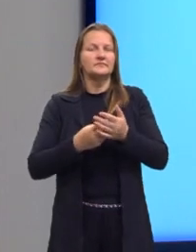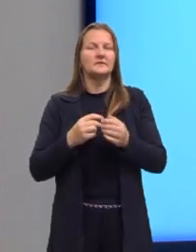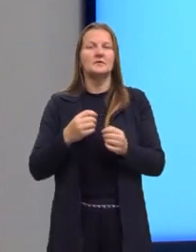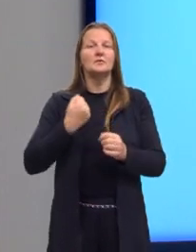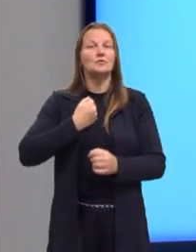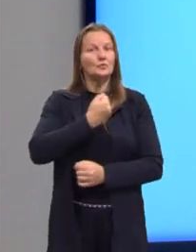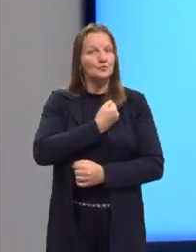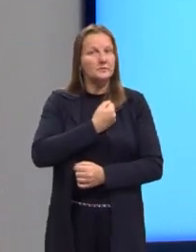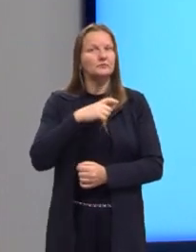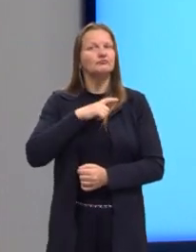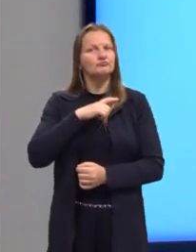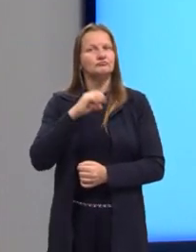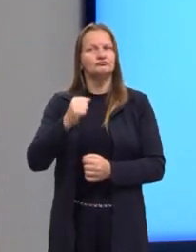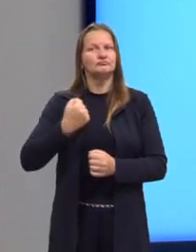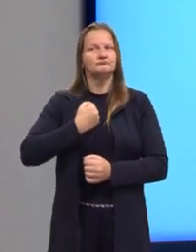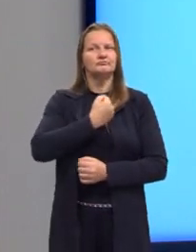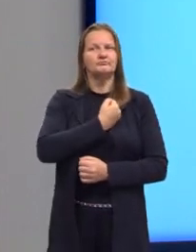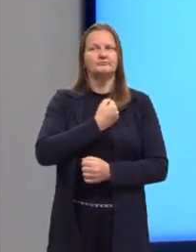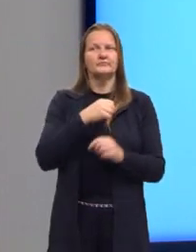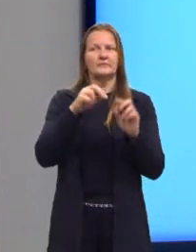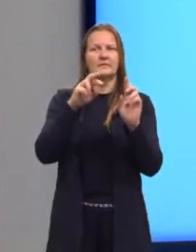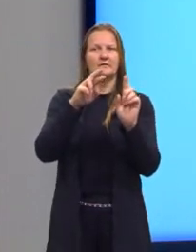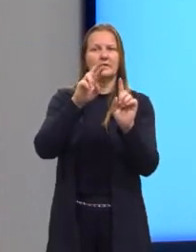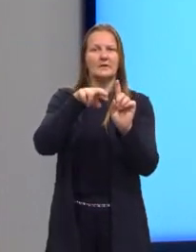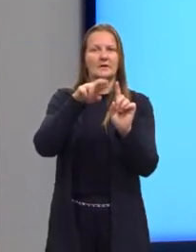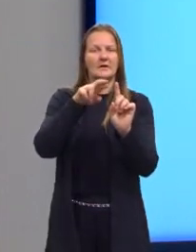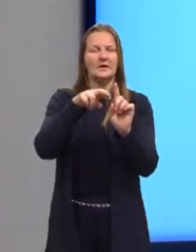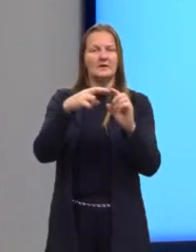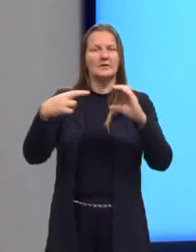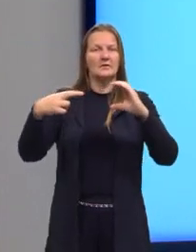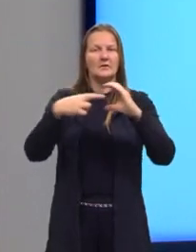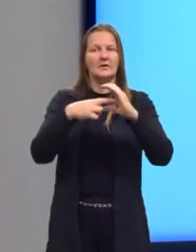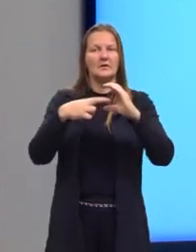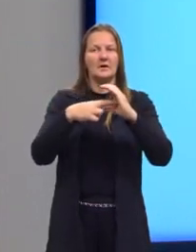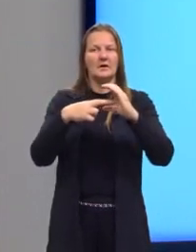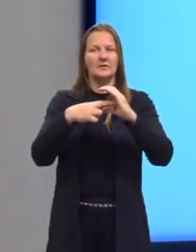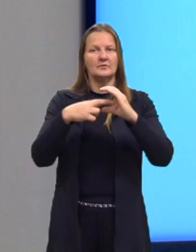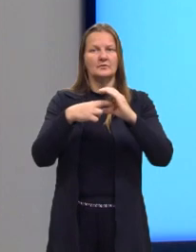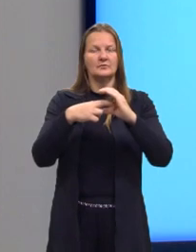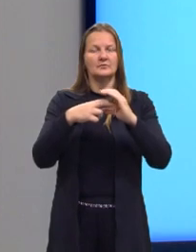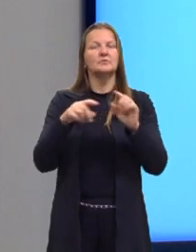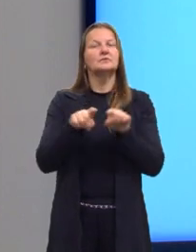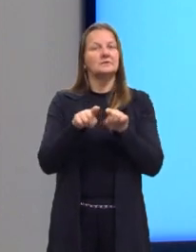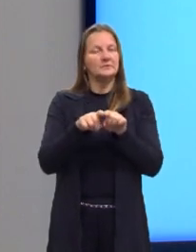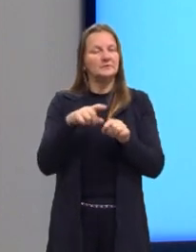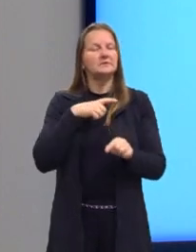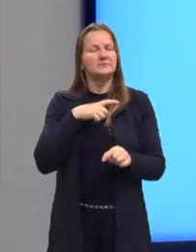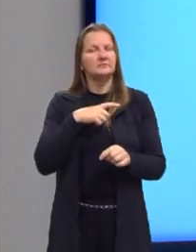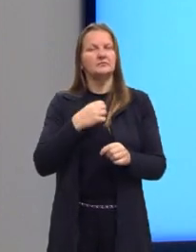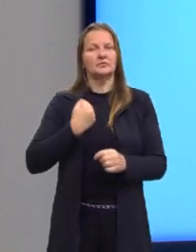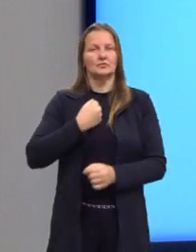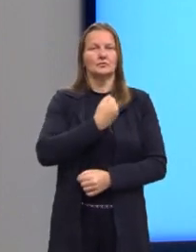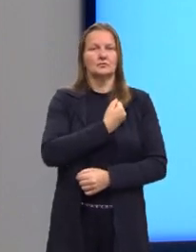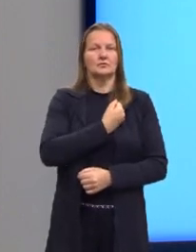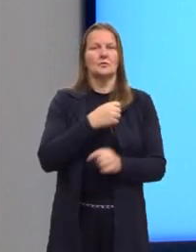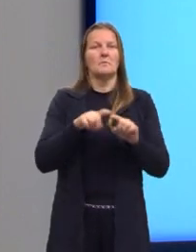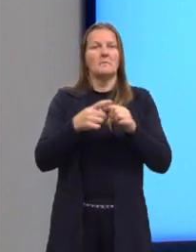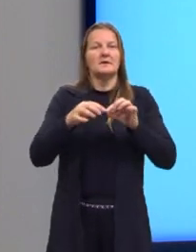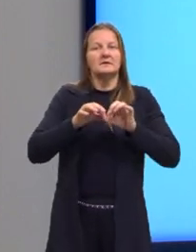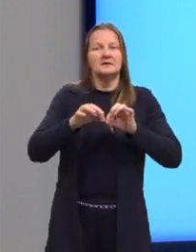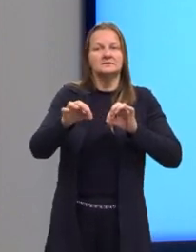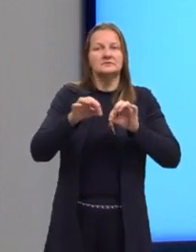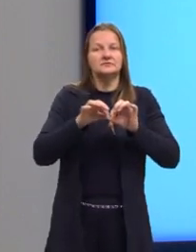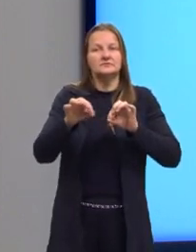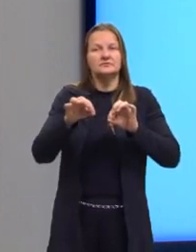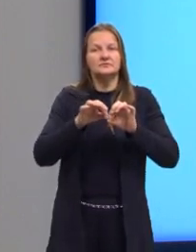numérico, né? O R representa o raio, também assume um valor numérico, mas a distância é